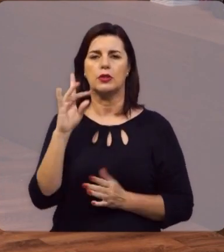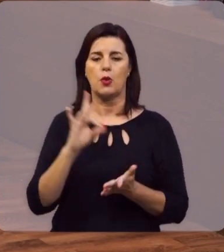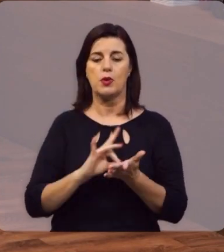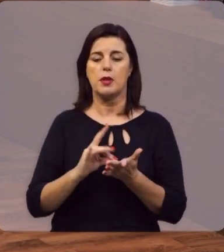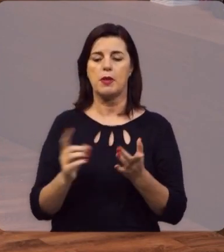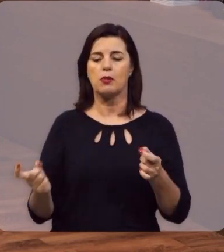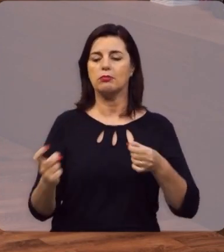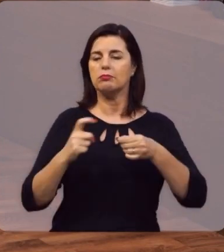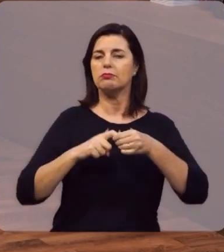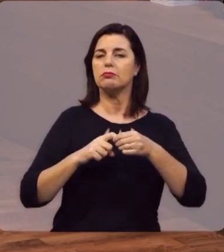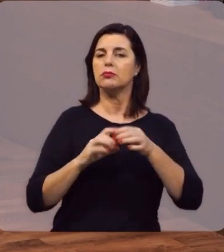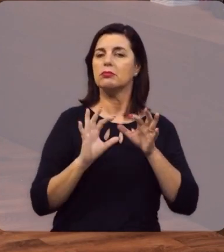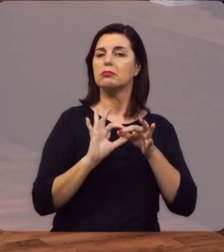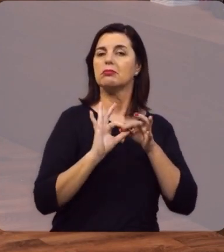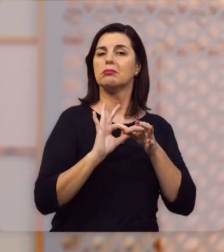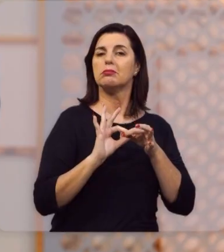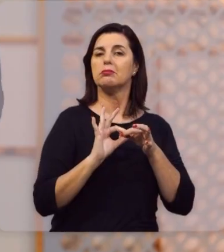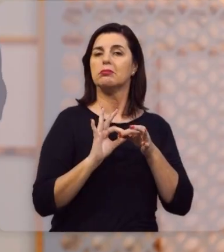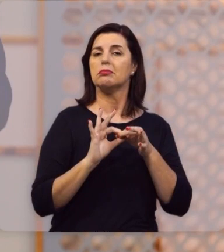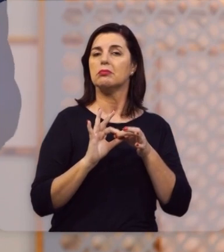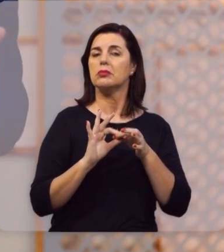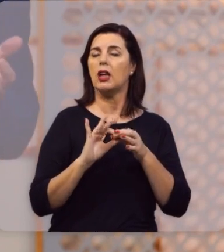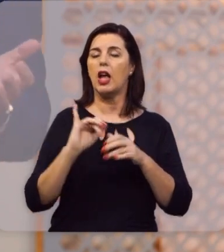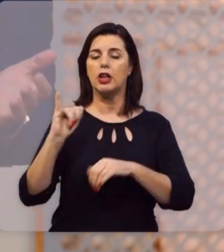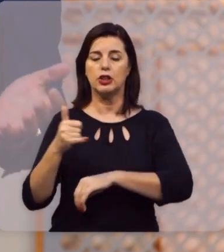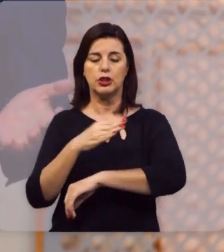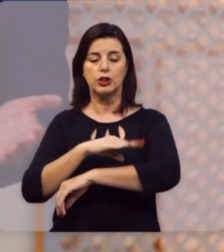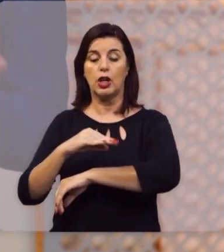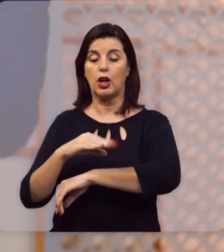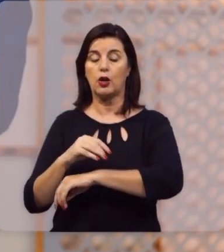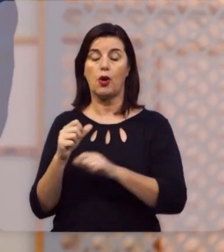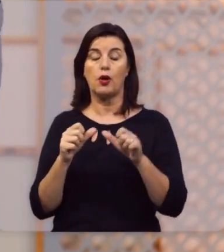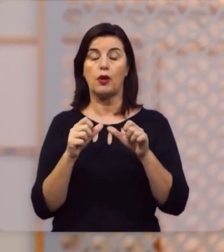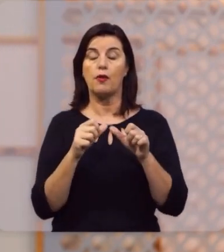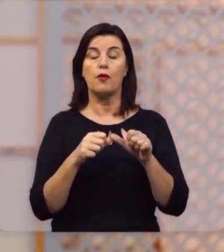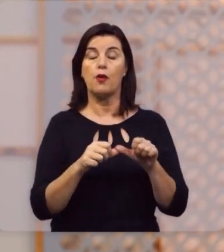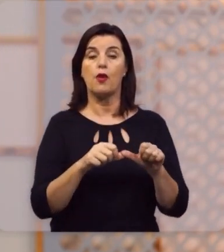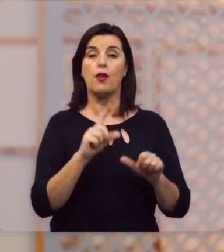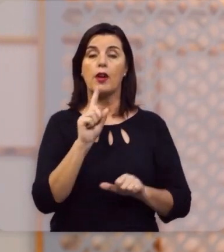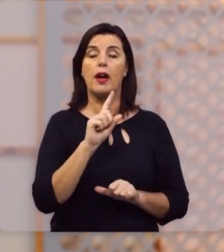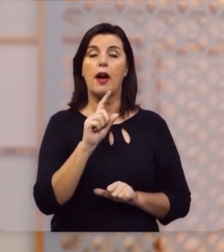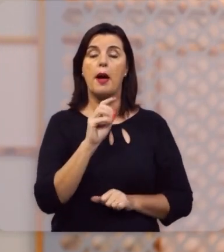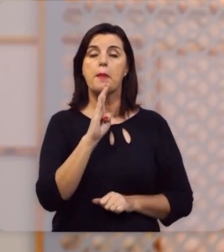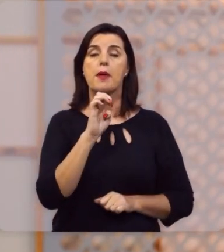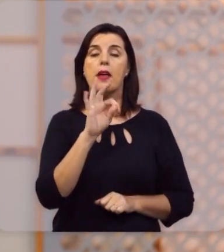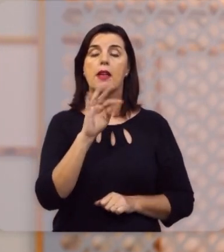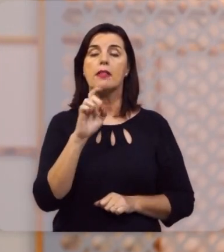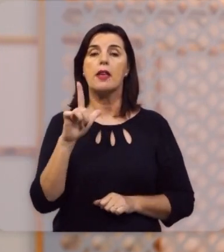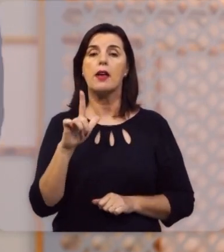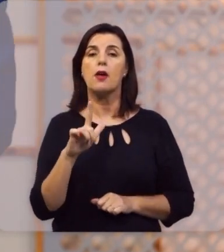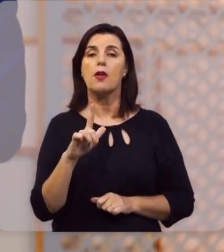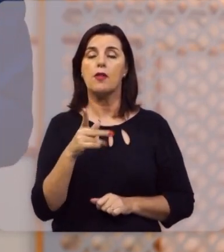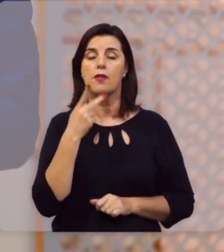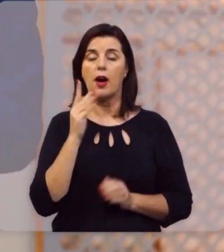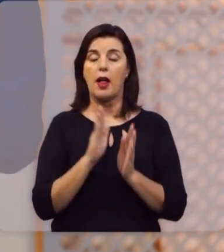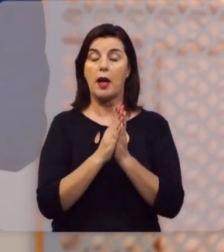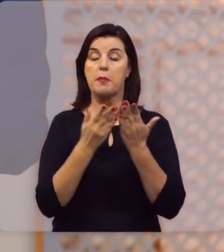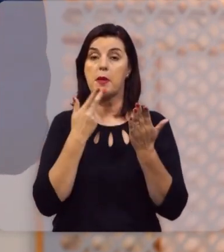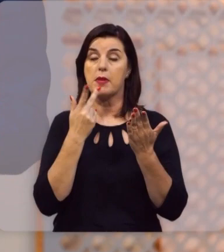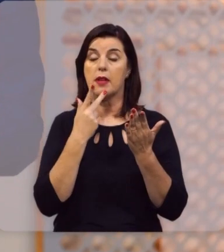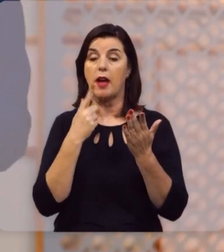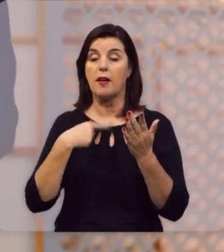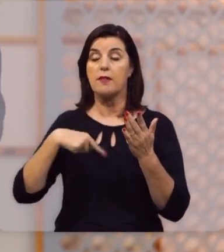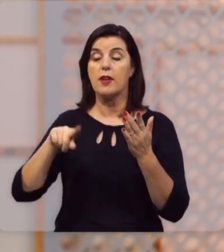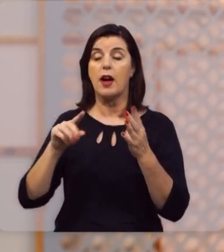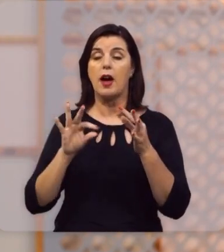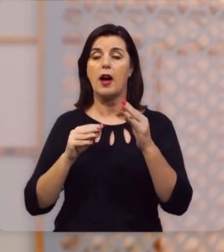os seus inimigos. Mas em vez de Jacó subir para Betel, como era a orientação divina, diz